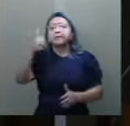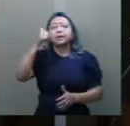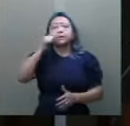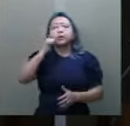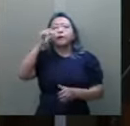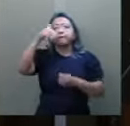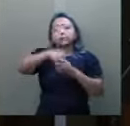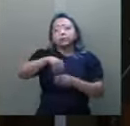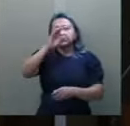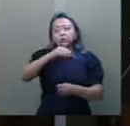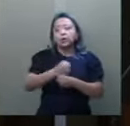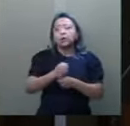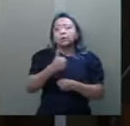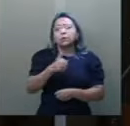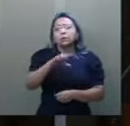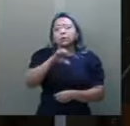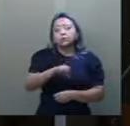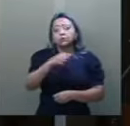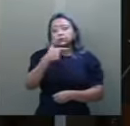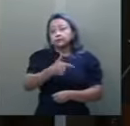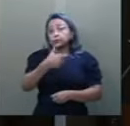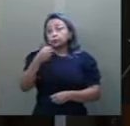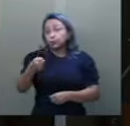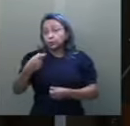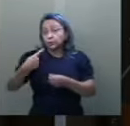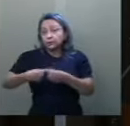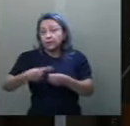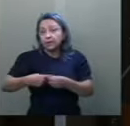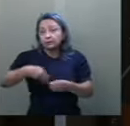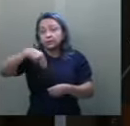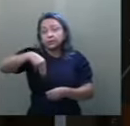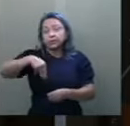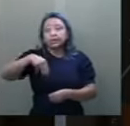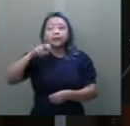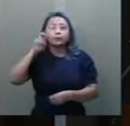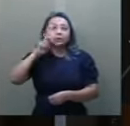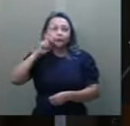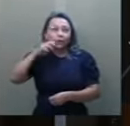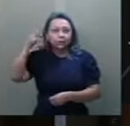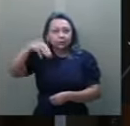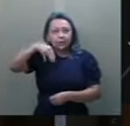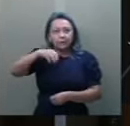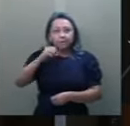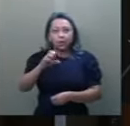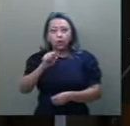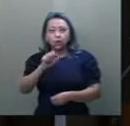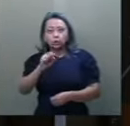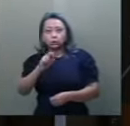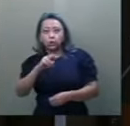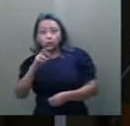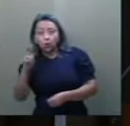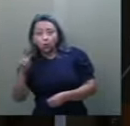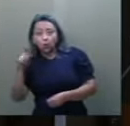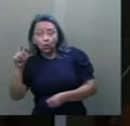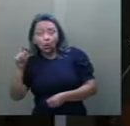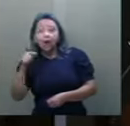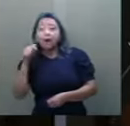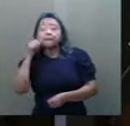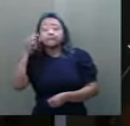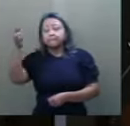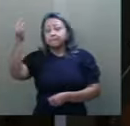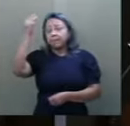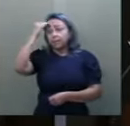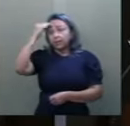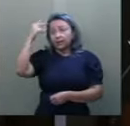1828, na cidade de Mossoró, Rio Grande do Norte. A memória de Alzira Soriano,